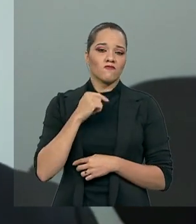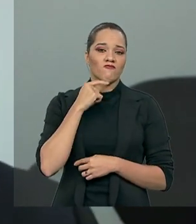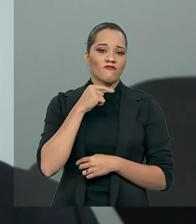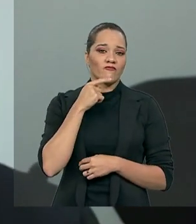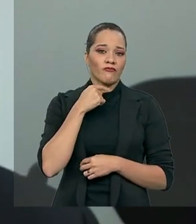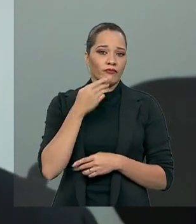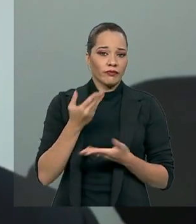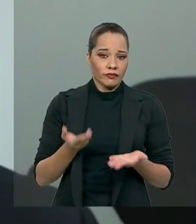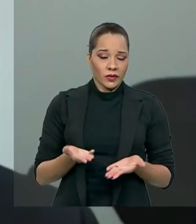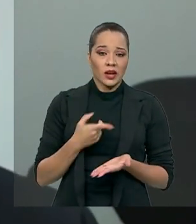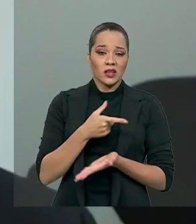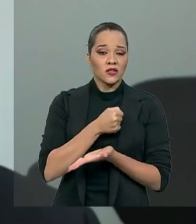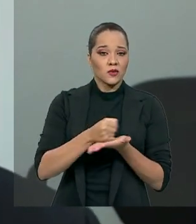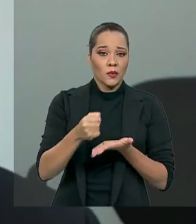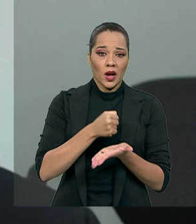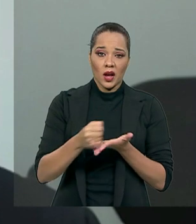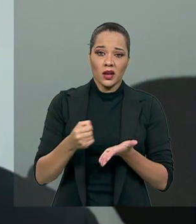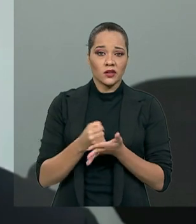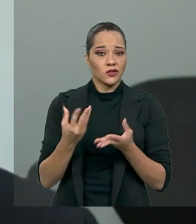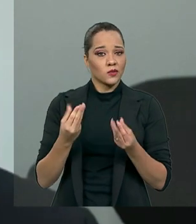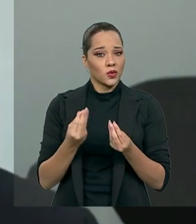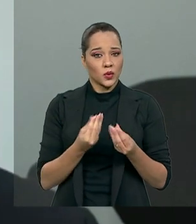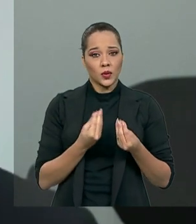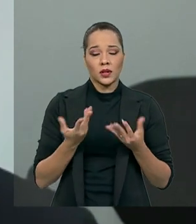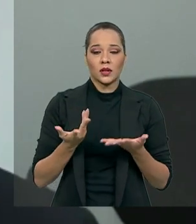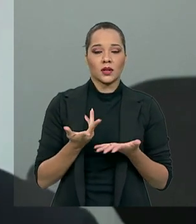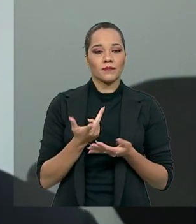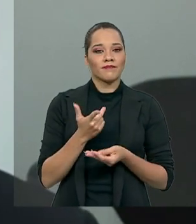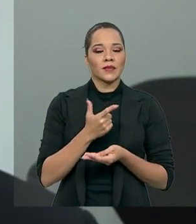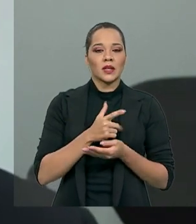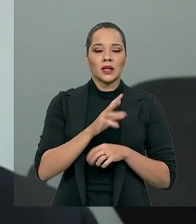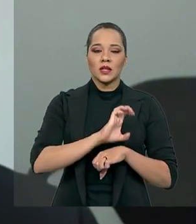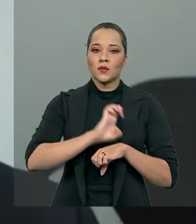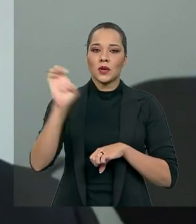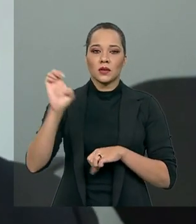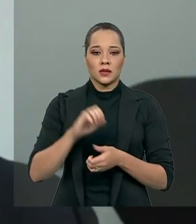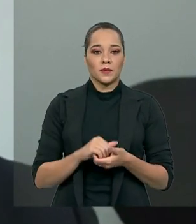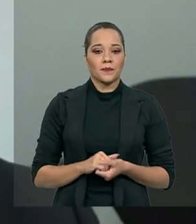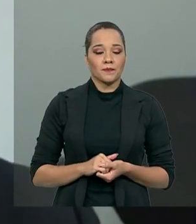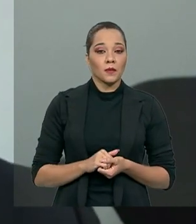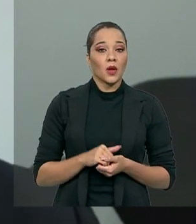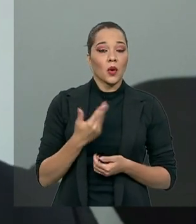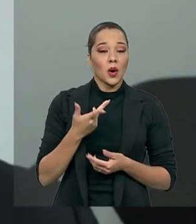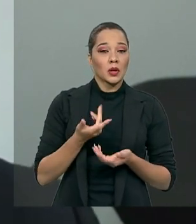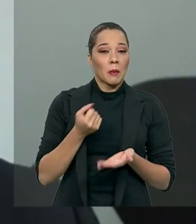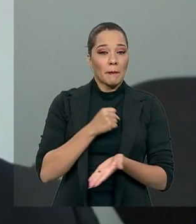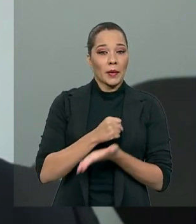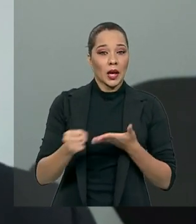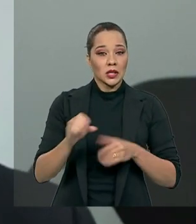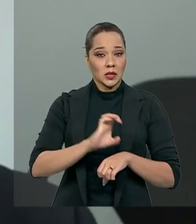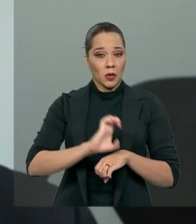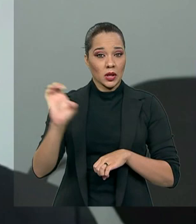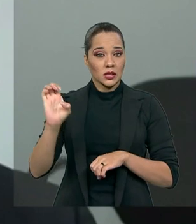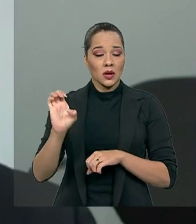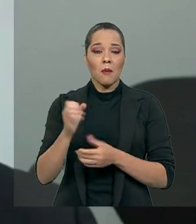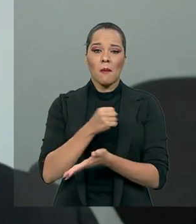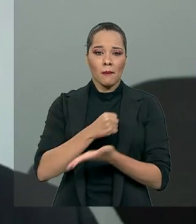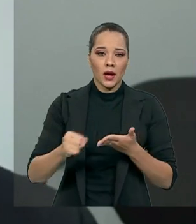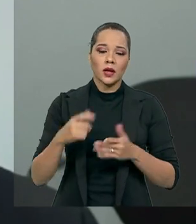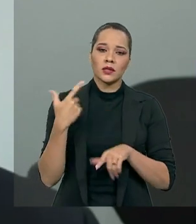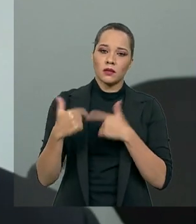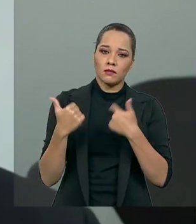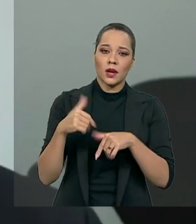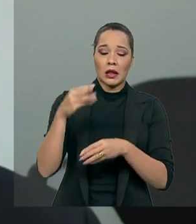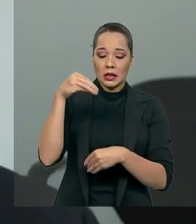e perdemos muitas exportações. Ao perder exportações, nós perdemos empregos